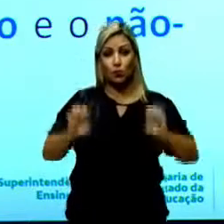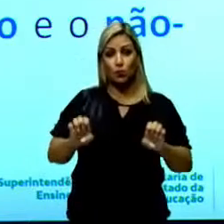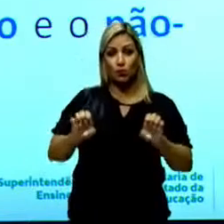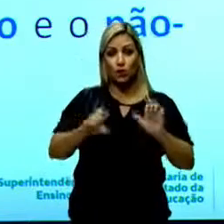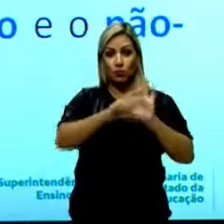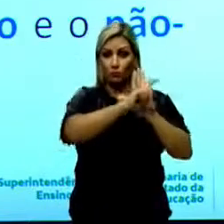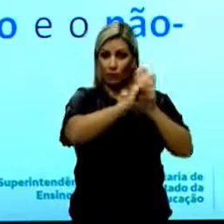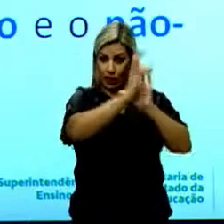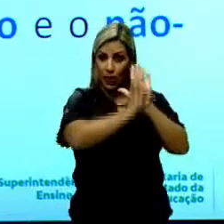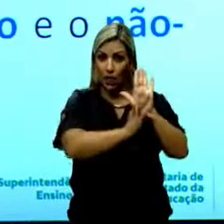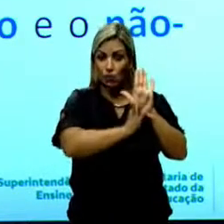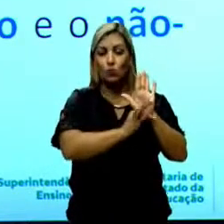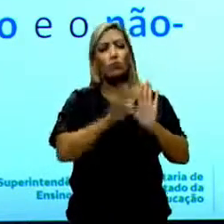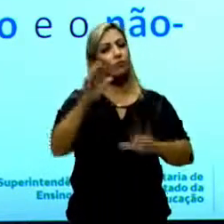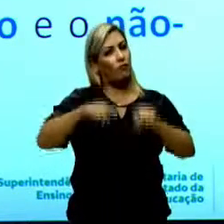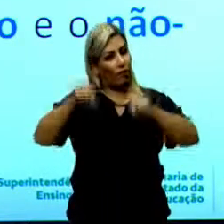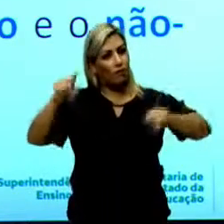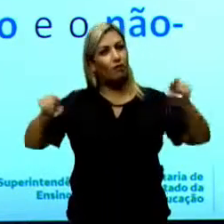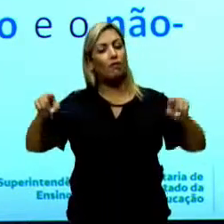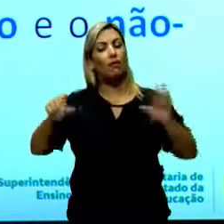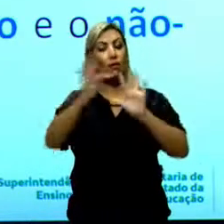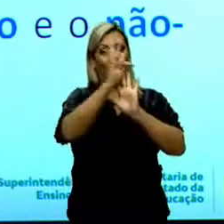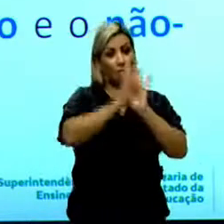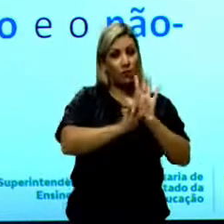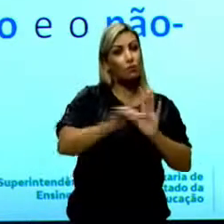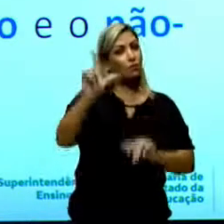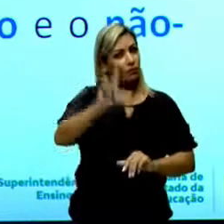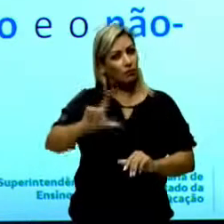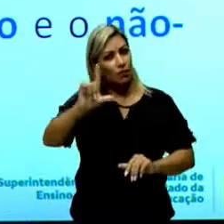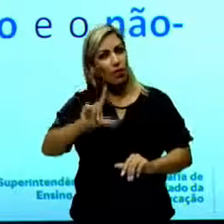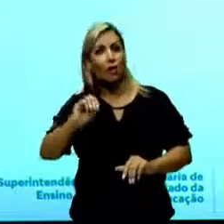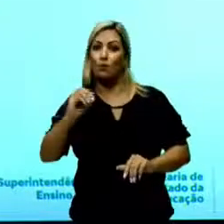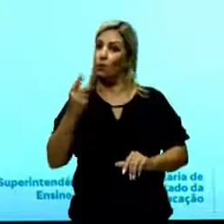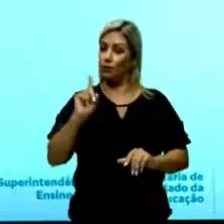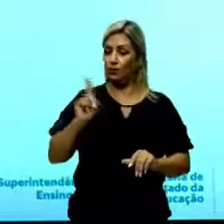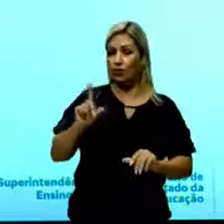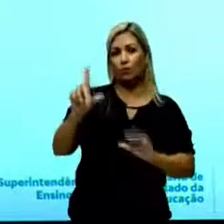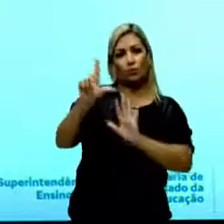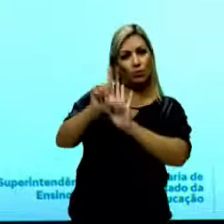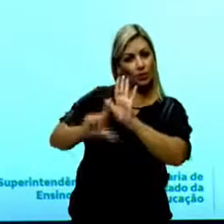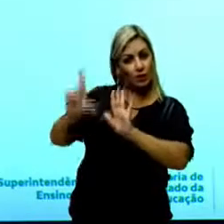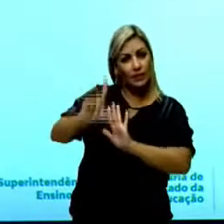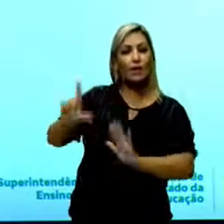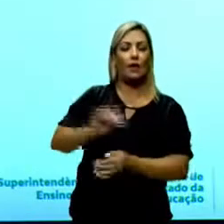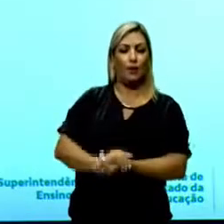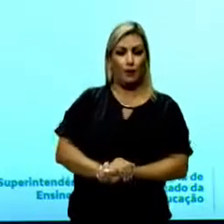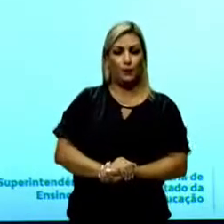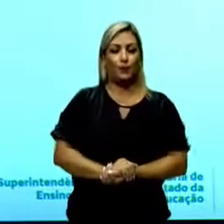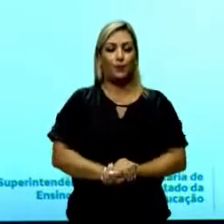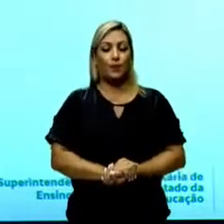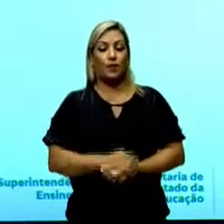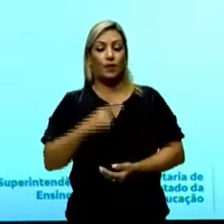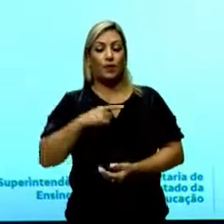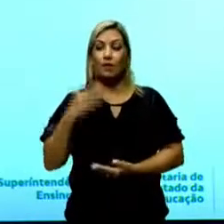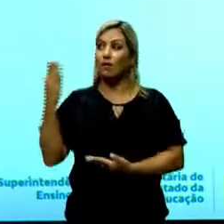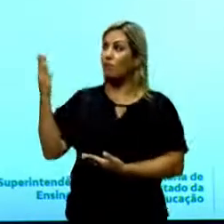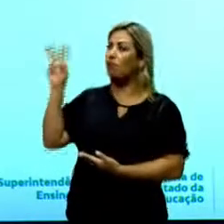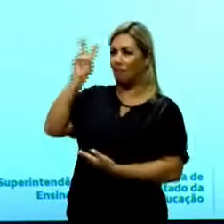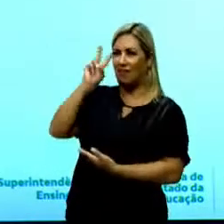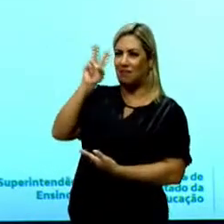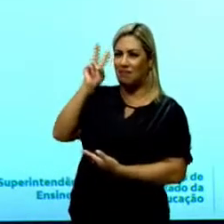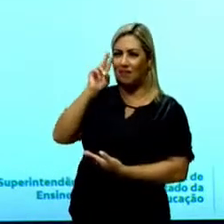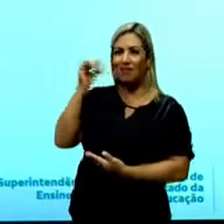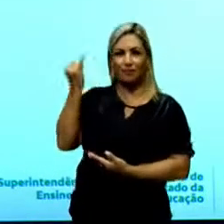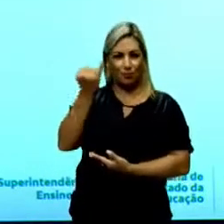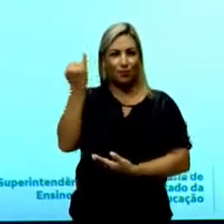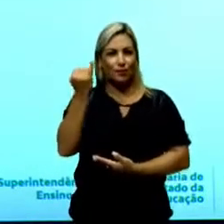a sua natureza, podendo ser um texto literário ou não literário. A título de recordação,